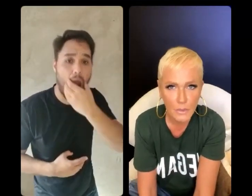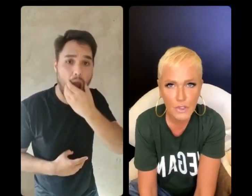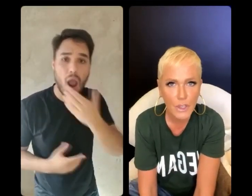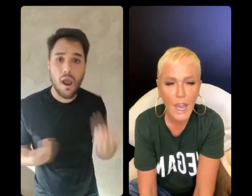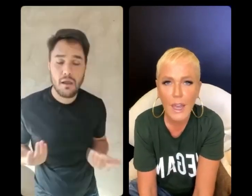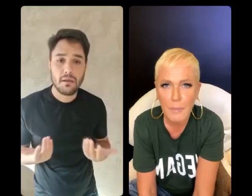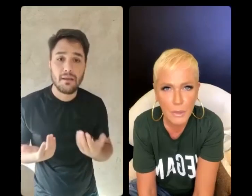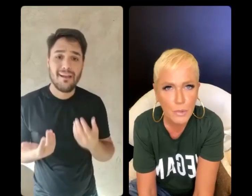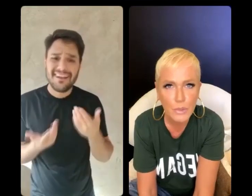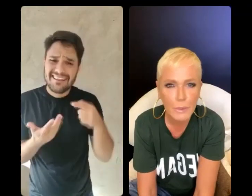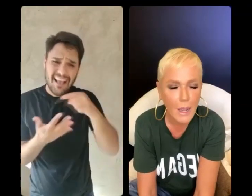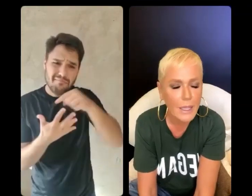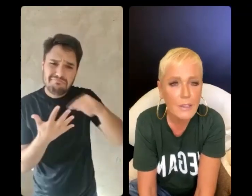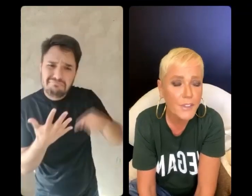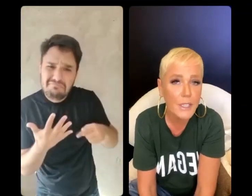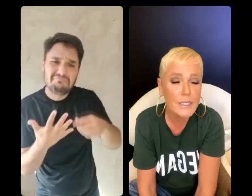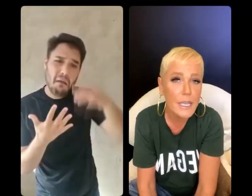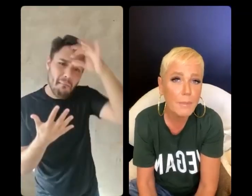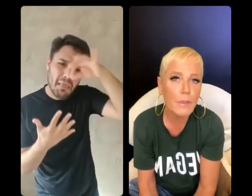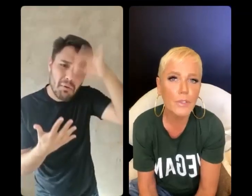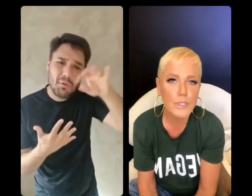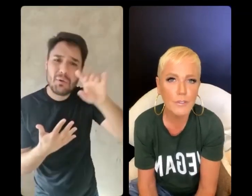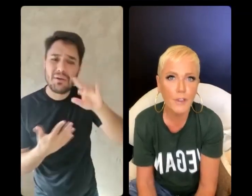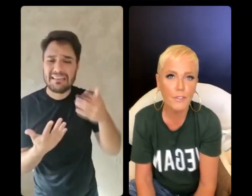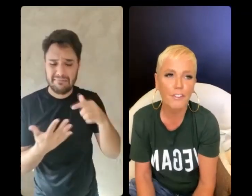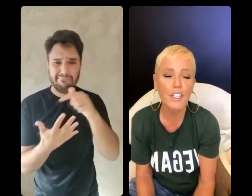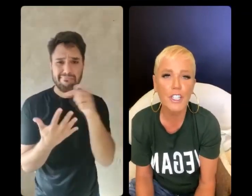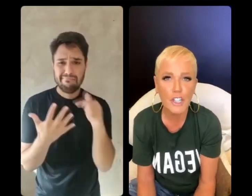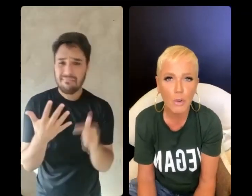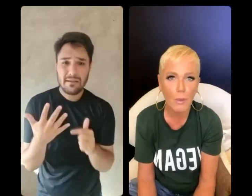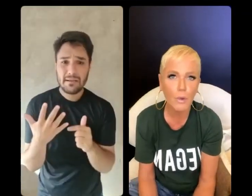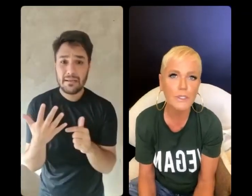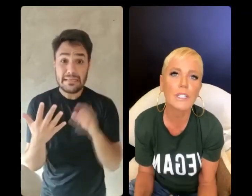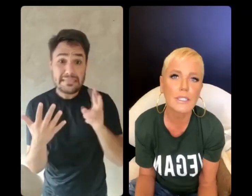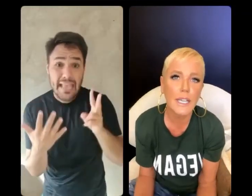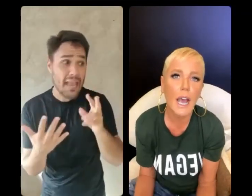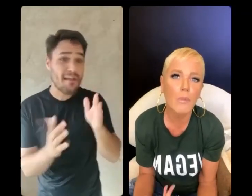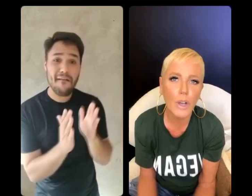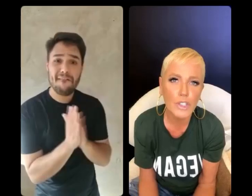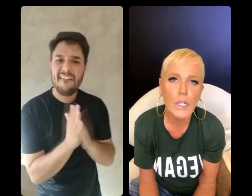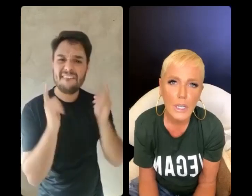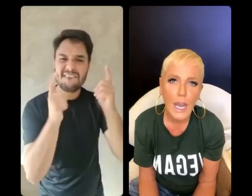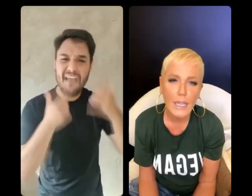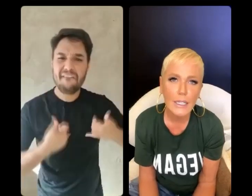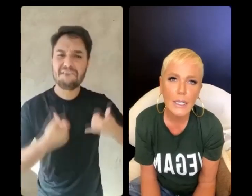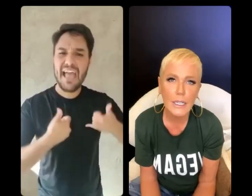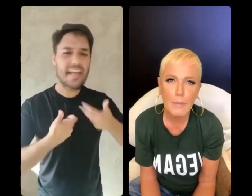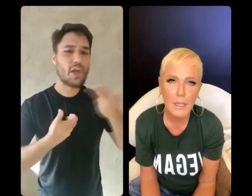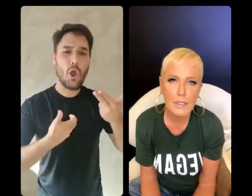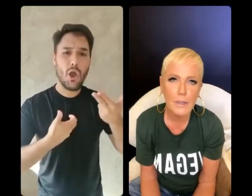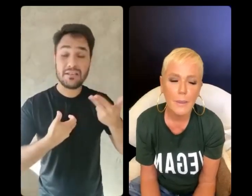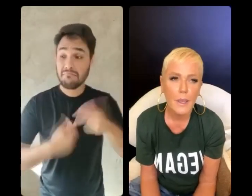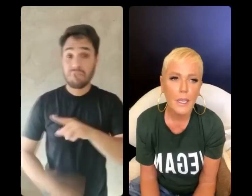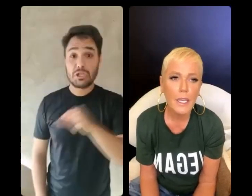e não sei o que lá, perus e blá lá. Enfim, sempre quando você vai festejar alguma coisa, tem que ter a morte ali na